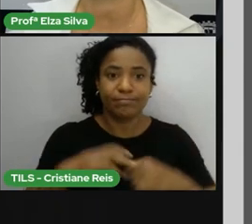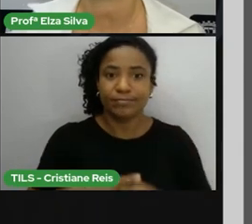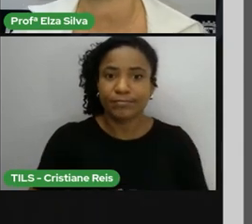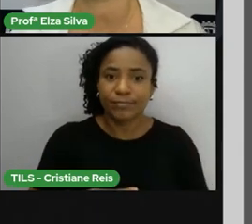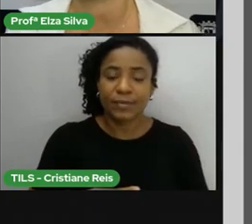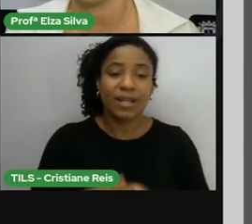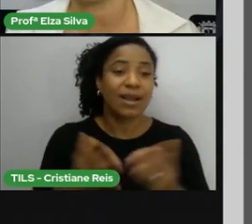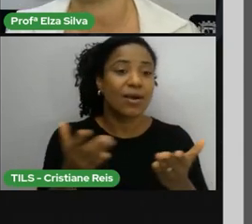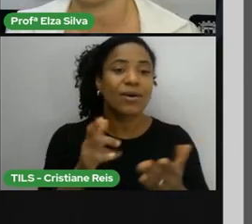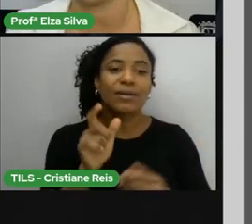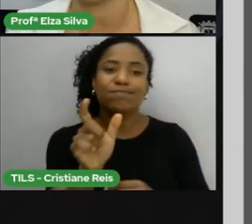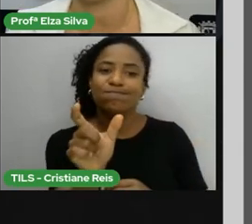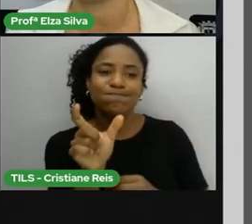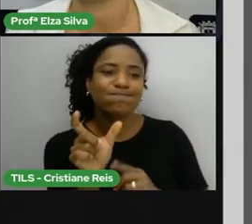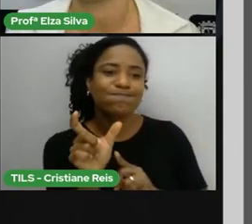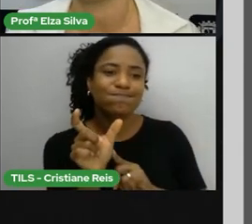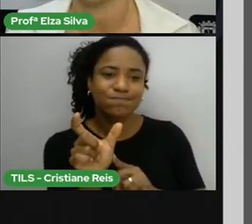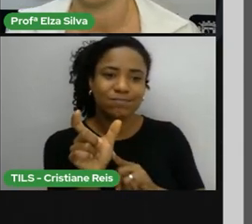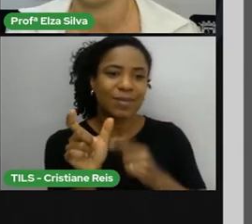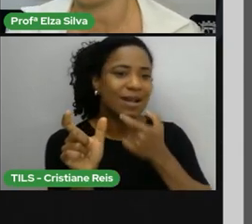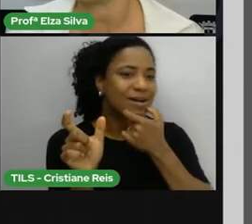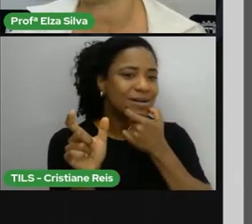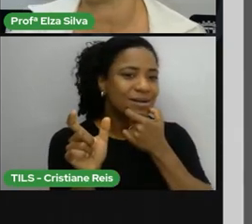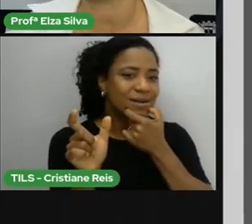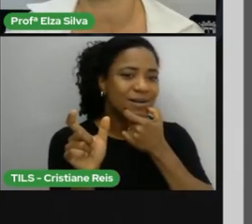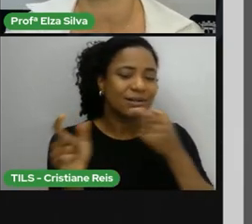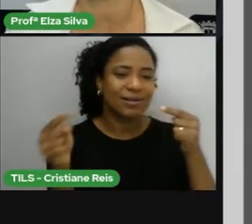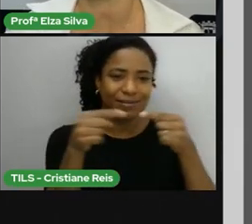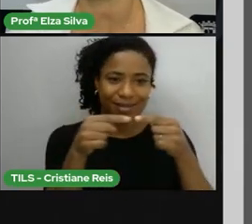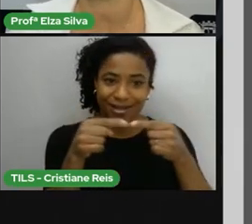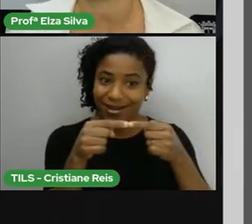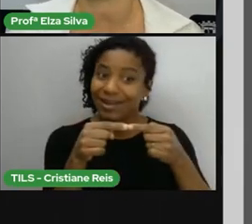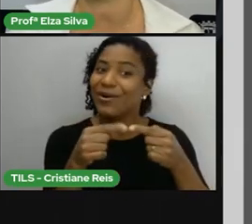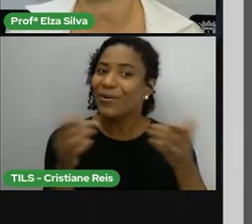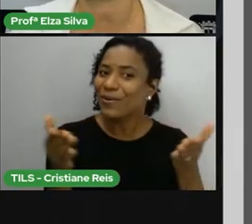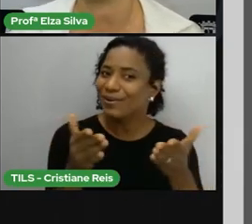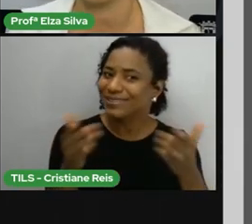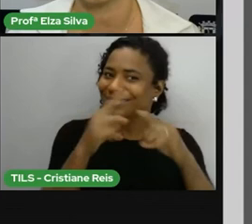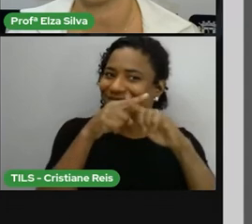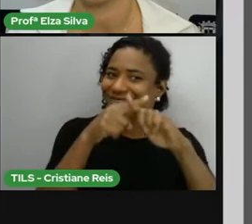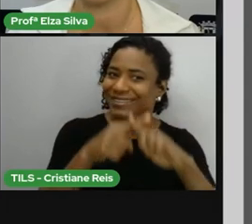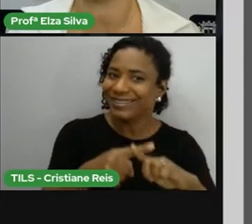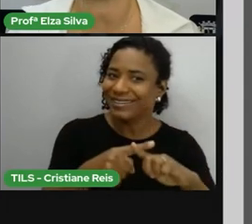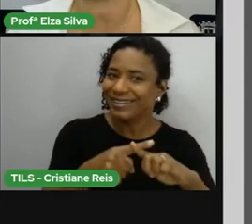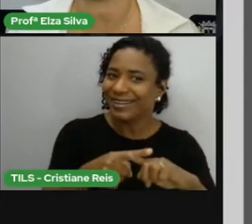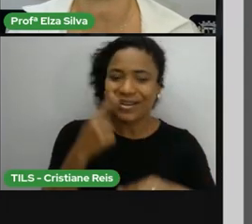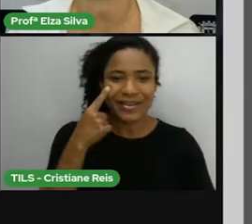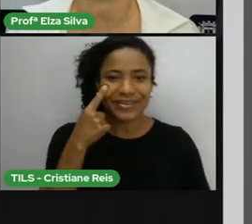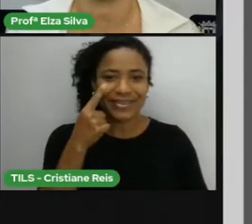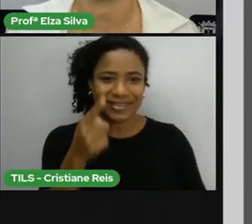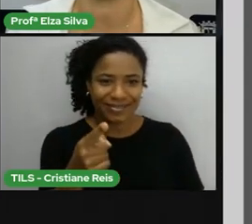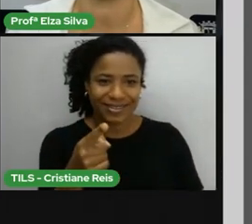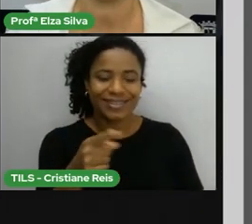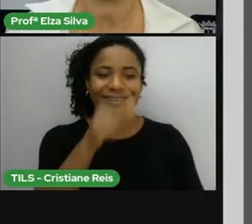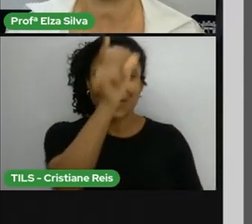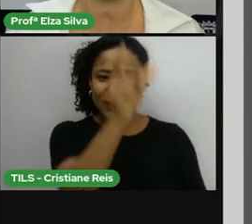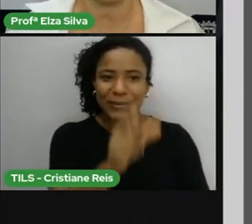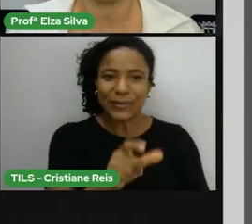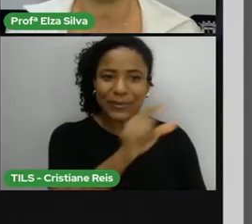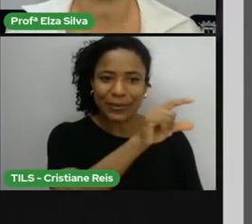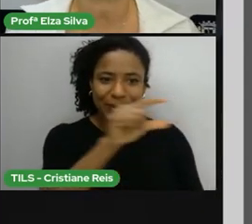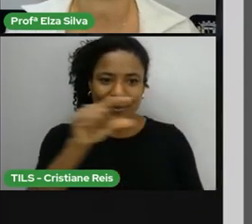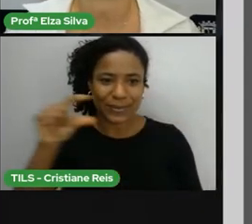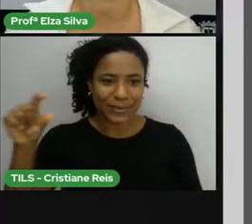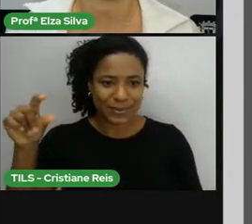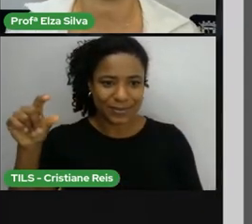relacionadas com essa temática. Olha o desafio de hoje uma crossword uma palavra cruzada e